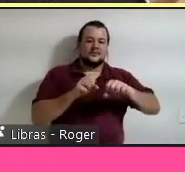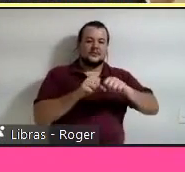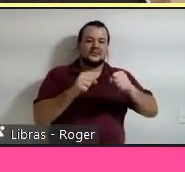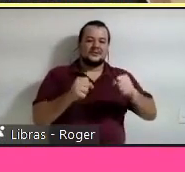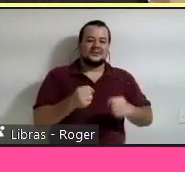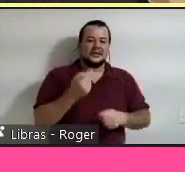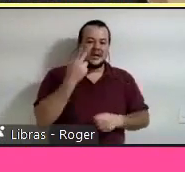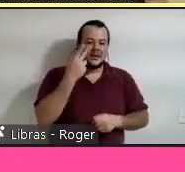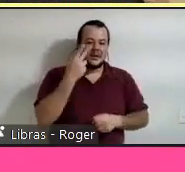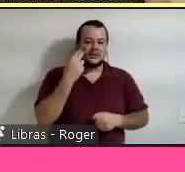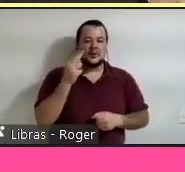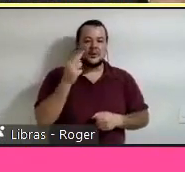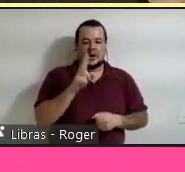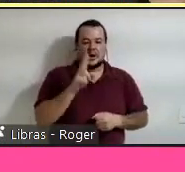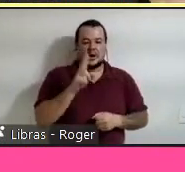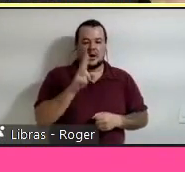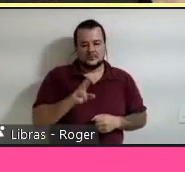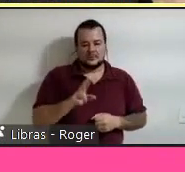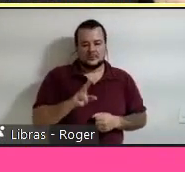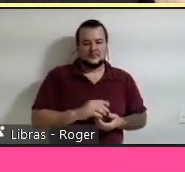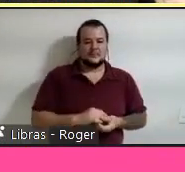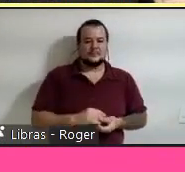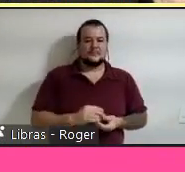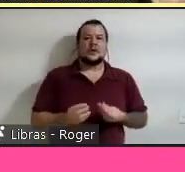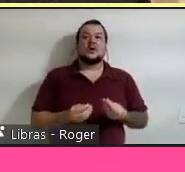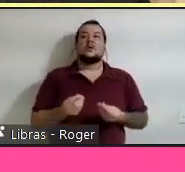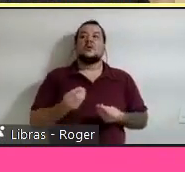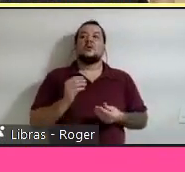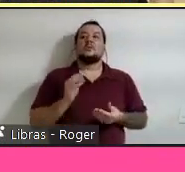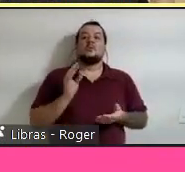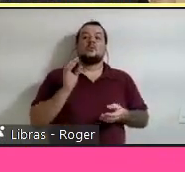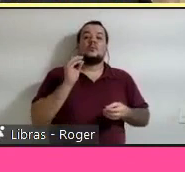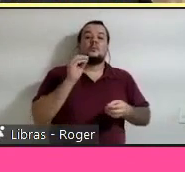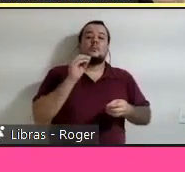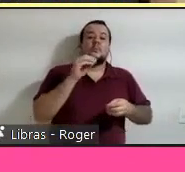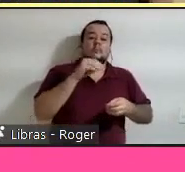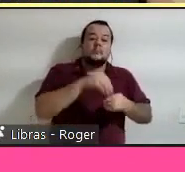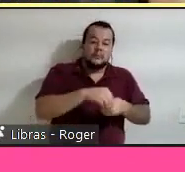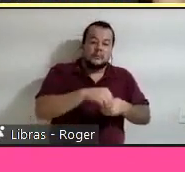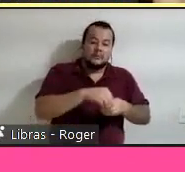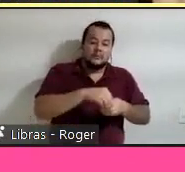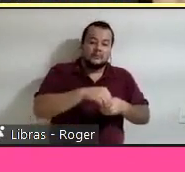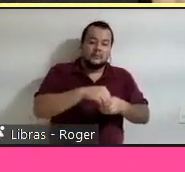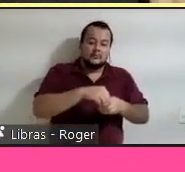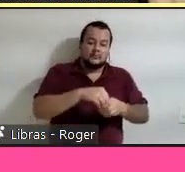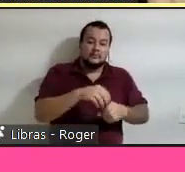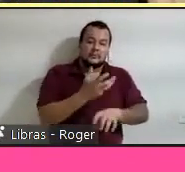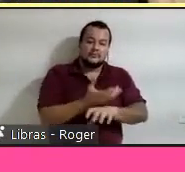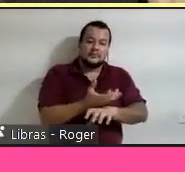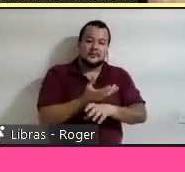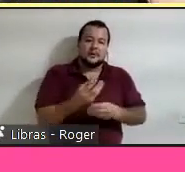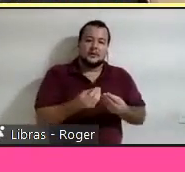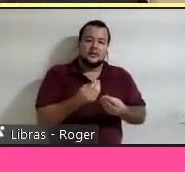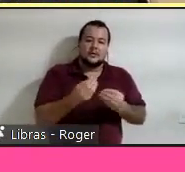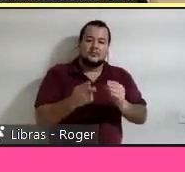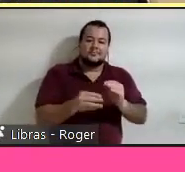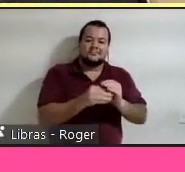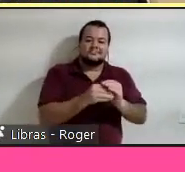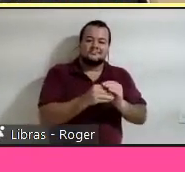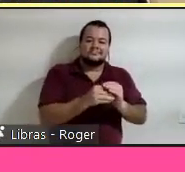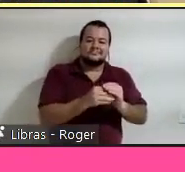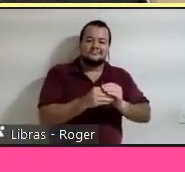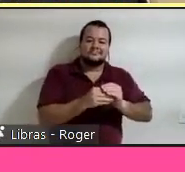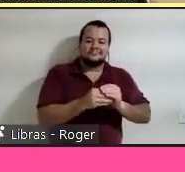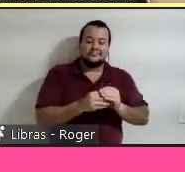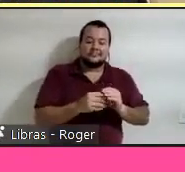isso. Agora, como é que eu insiro isso na disciplina? O primeiro grande susto, talvez os alunos, maior até do que a minha planilha de dados, era descobrir